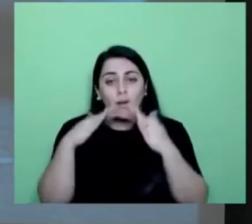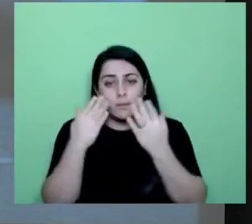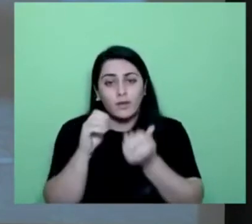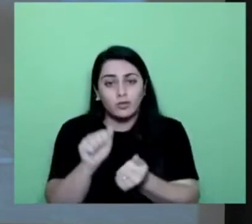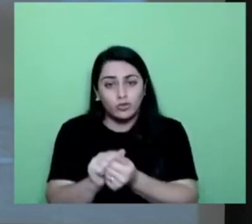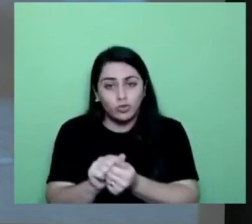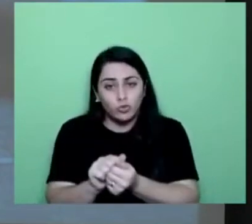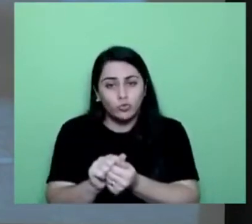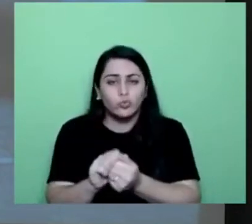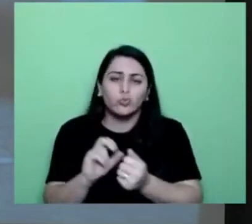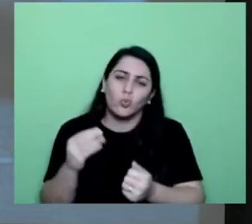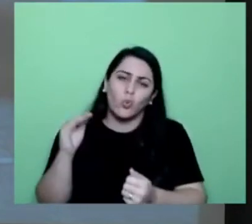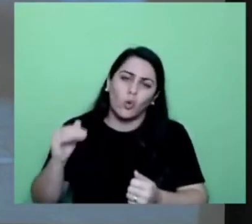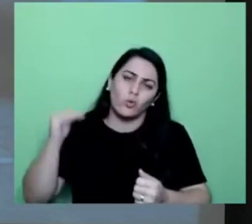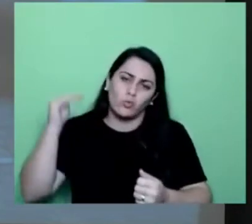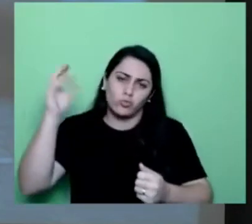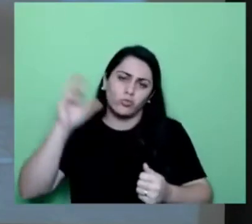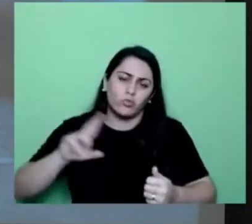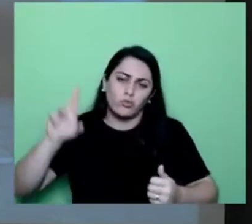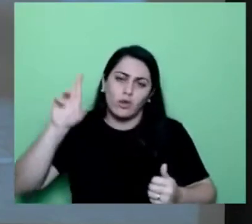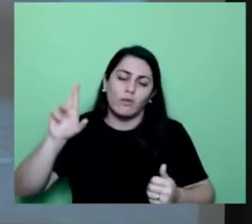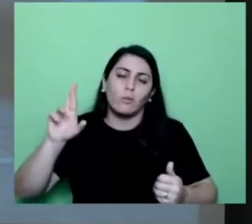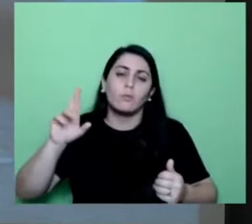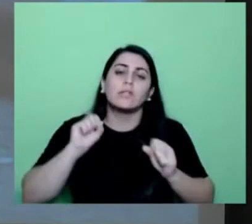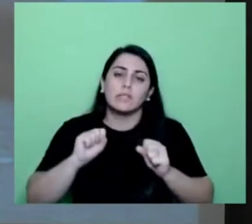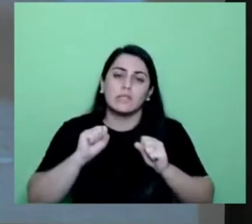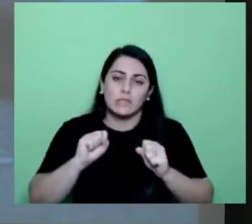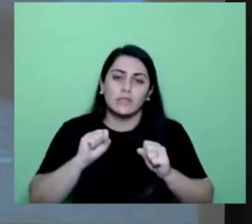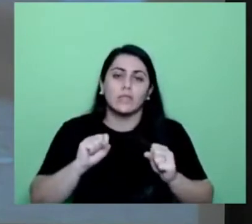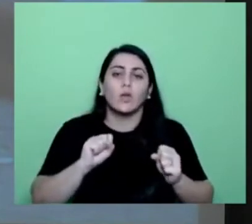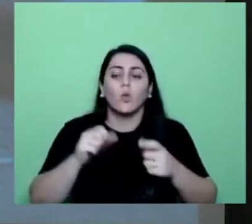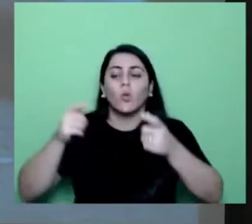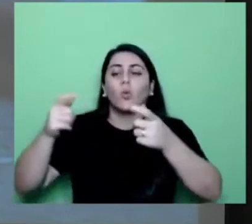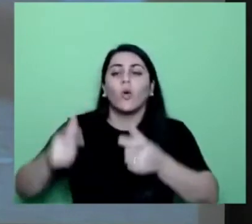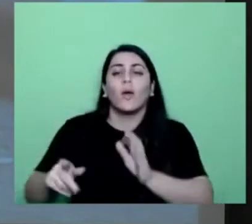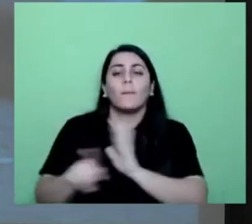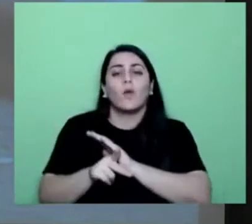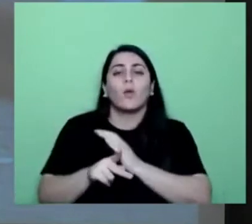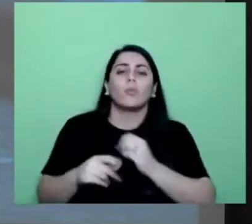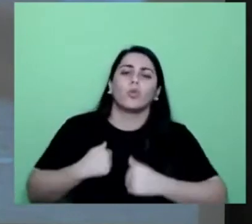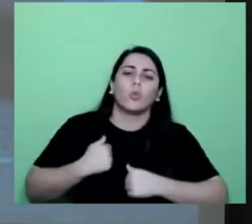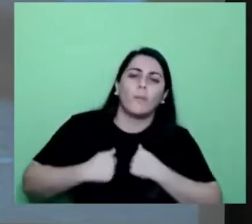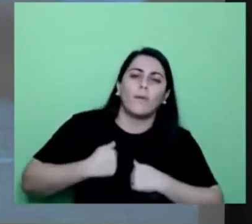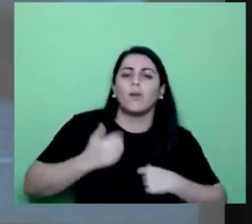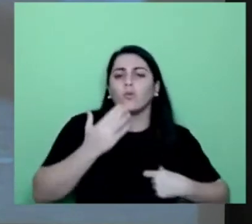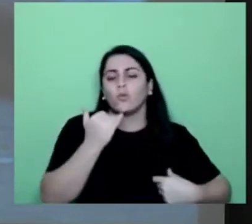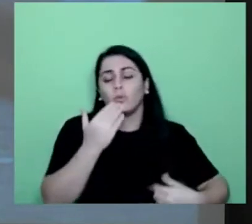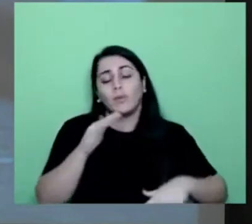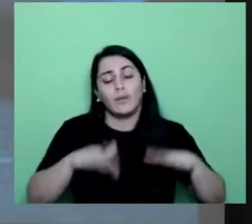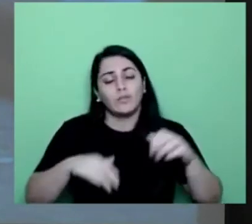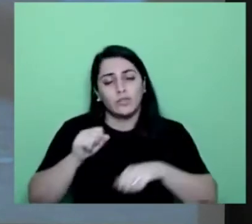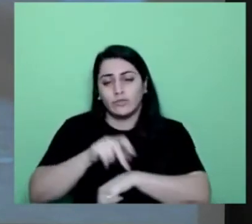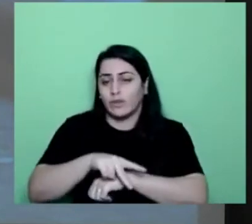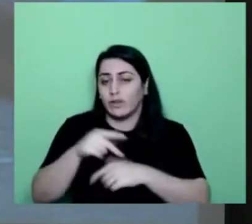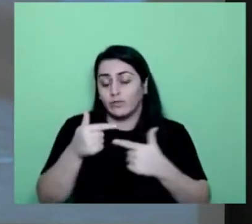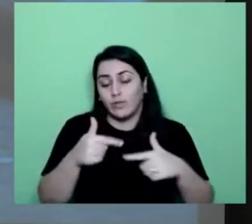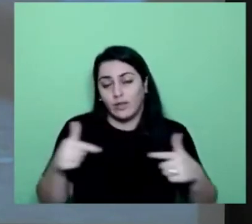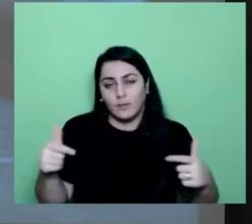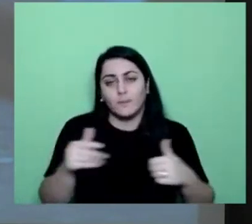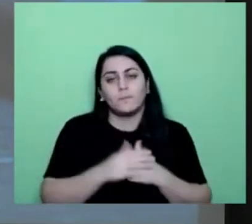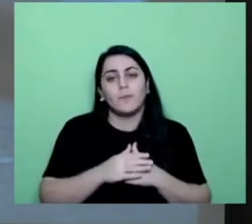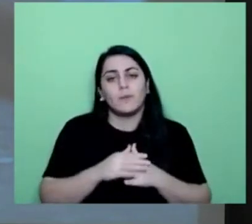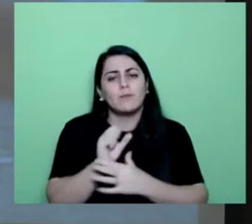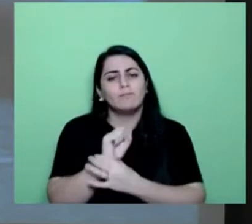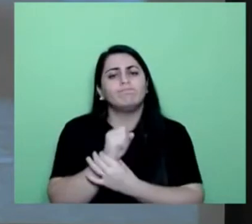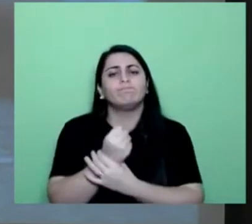atendidos pelo serviço de acolhimento para adulto e para as famílias. Que nem sempre há vagas. Garantir alimentação